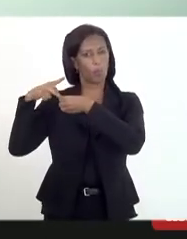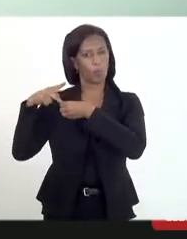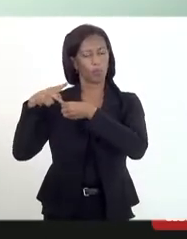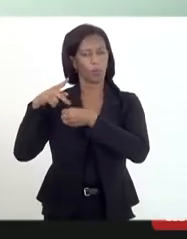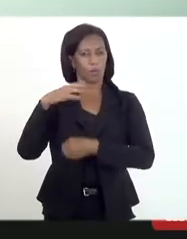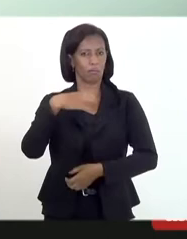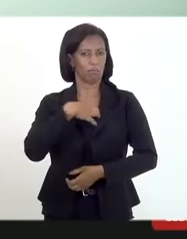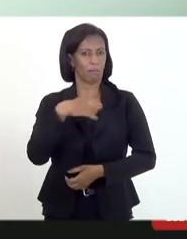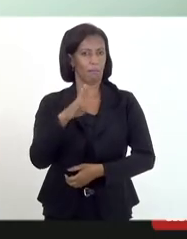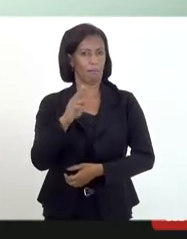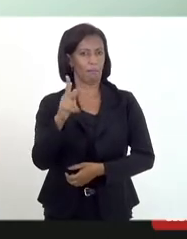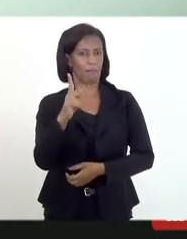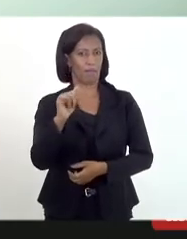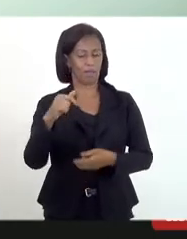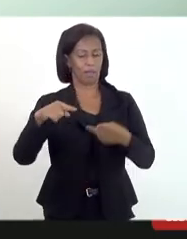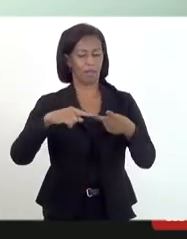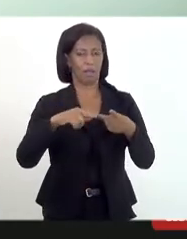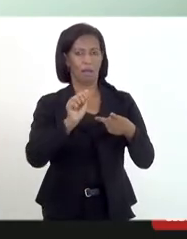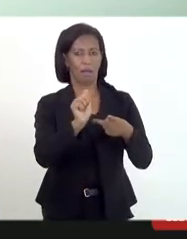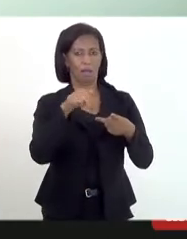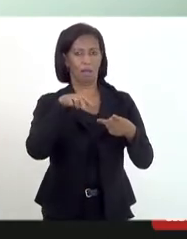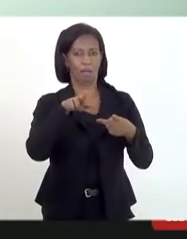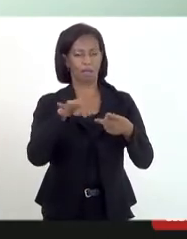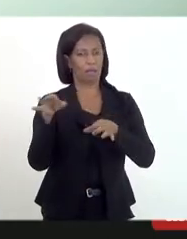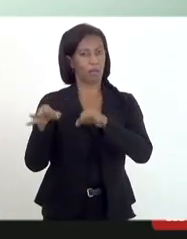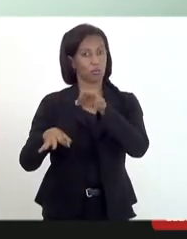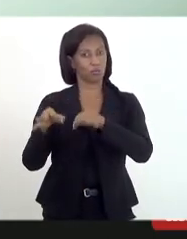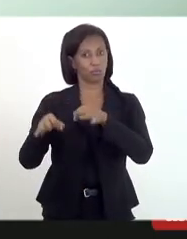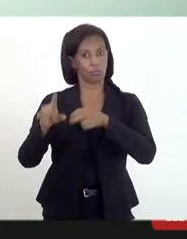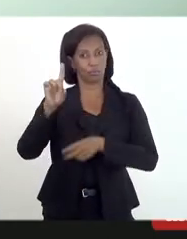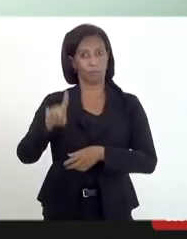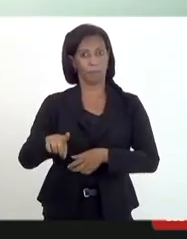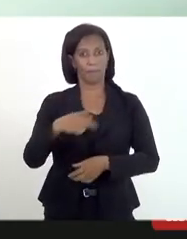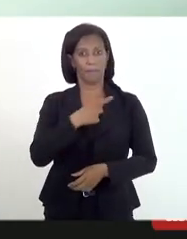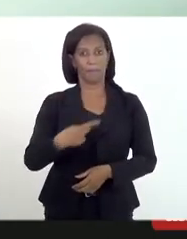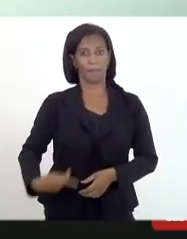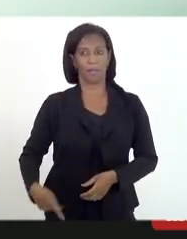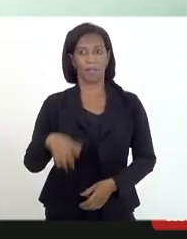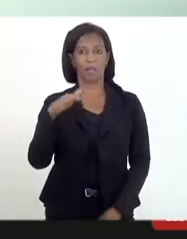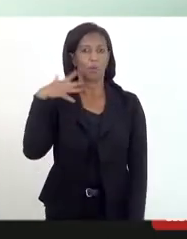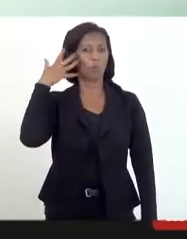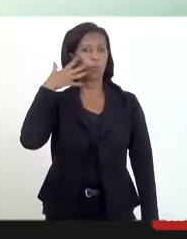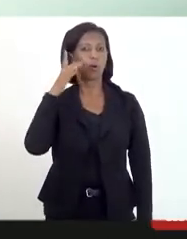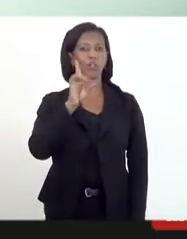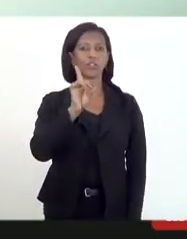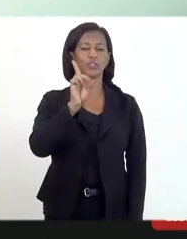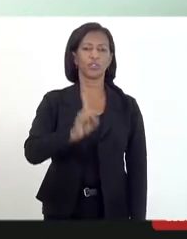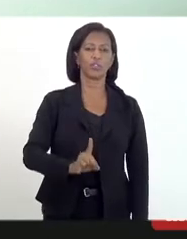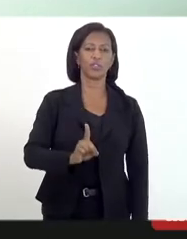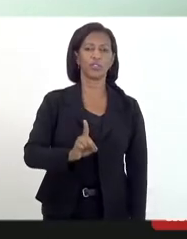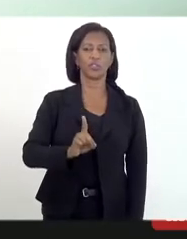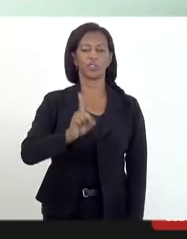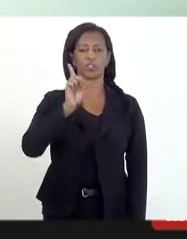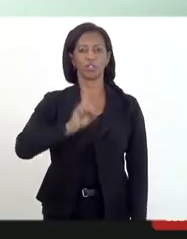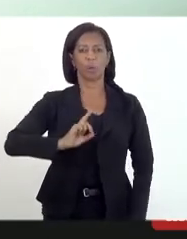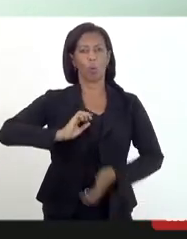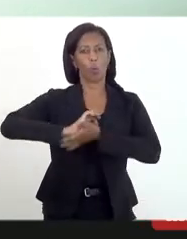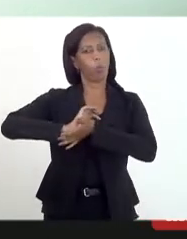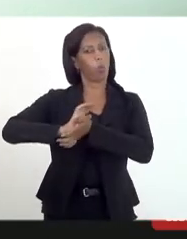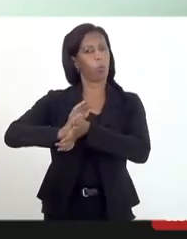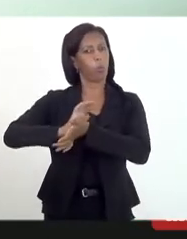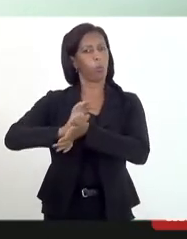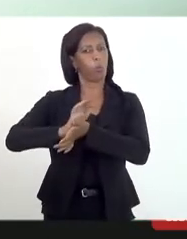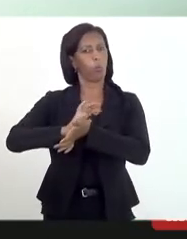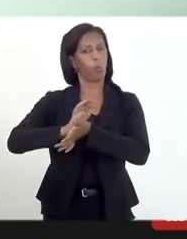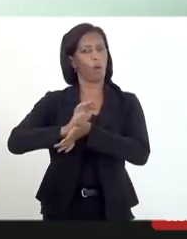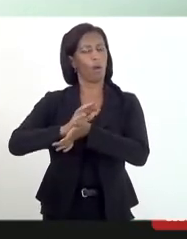Segundo, o doutor André Nicolich, juiz de direito e presidente do Fórum Permanente de Direito e Direitos Raciais da